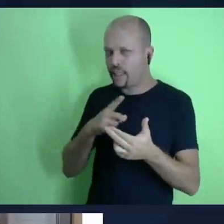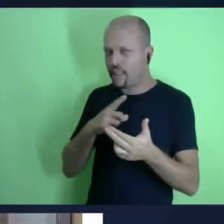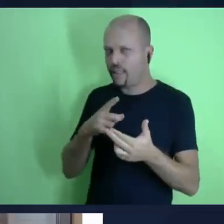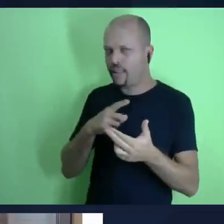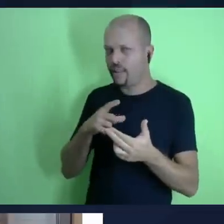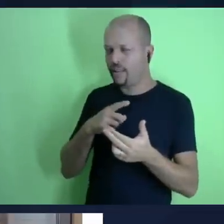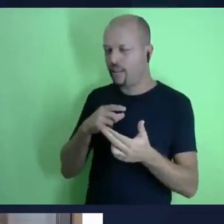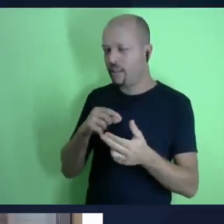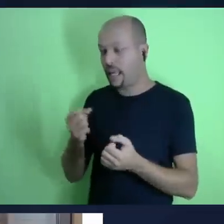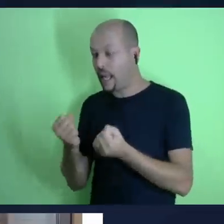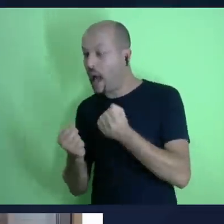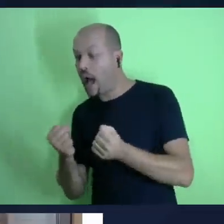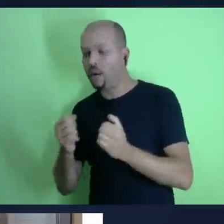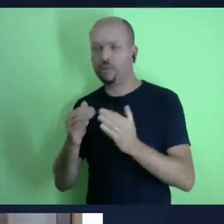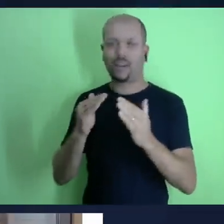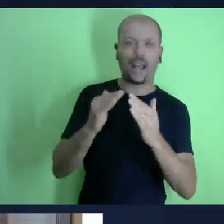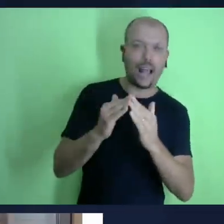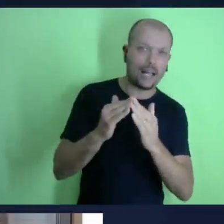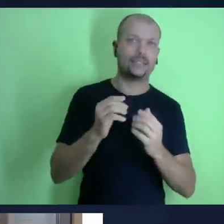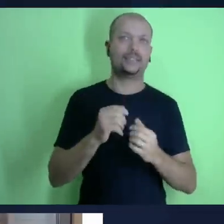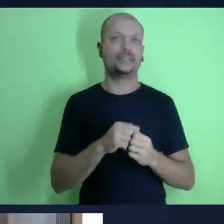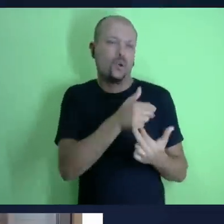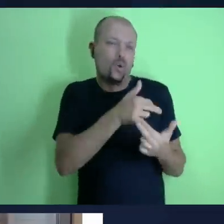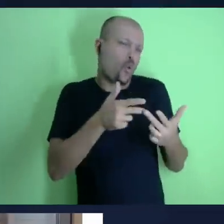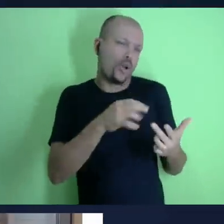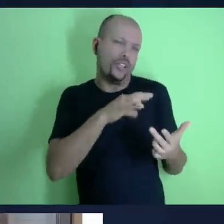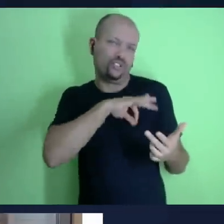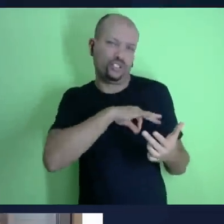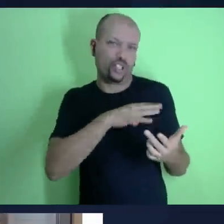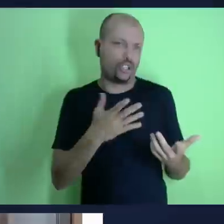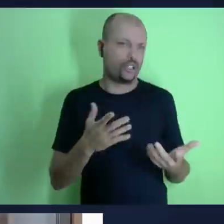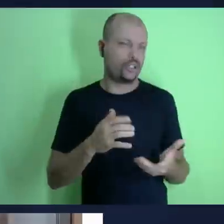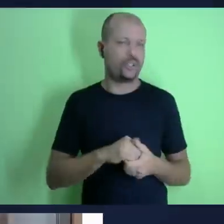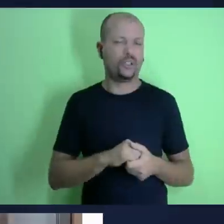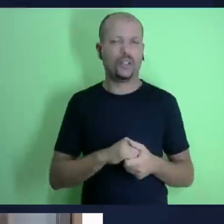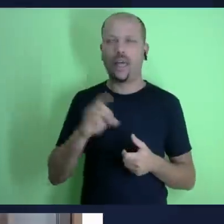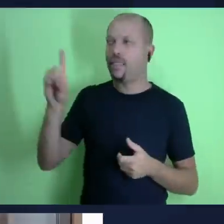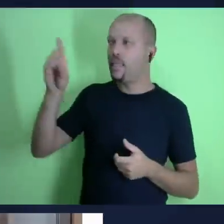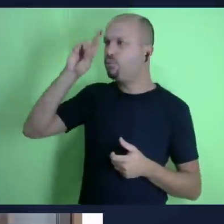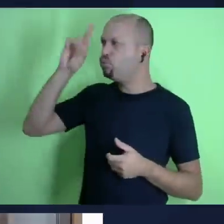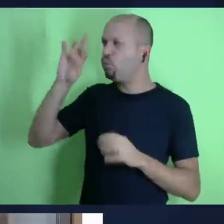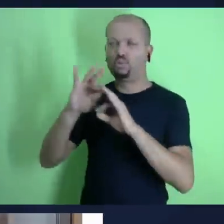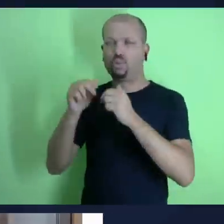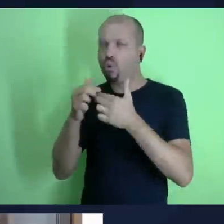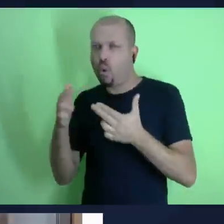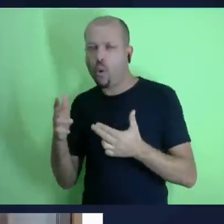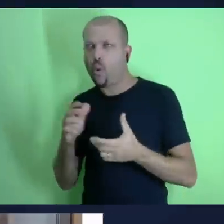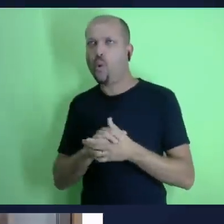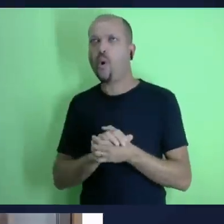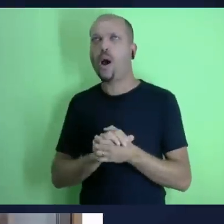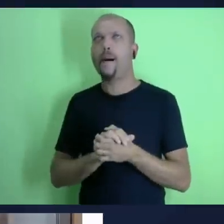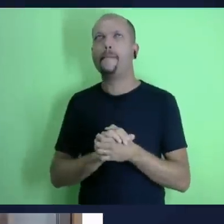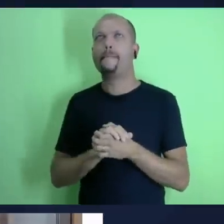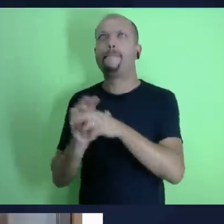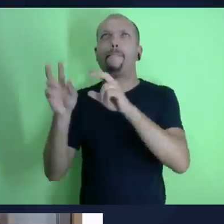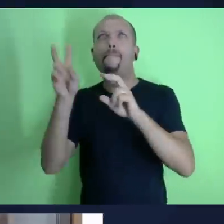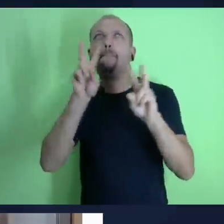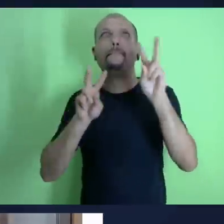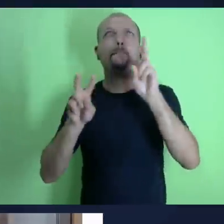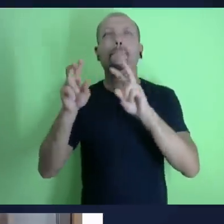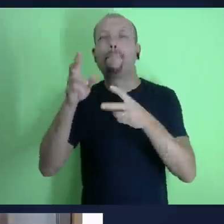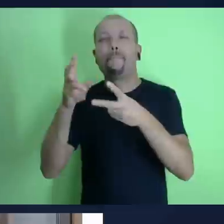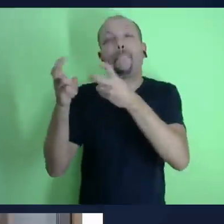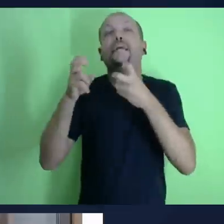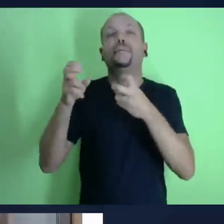bens materiais? É eu imagino que você assim como eu já deve ter visto em algum lugar uma frase assim eu não tenho